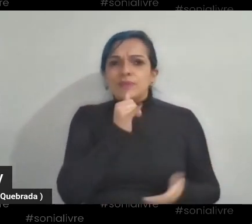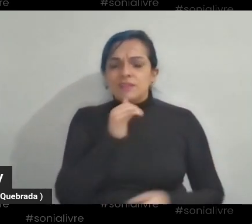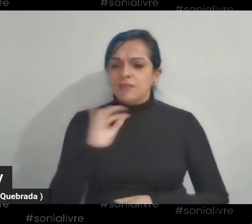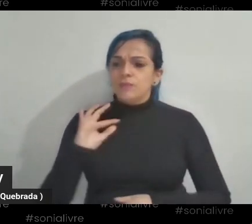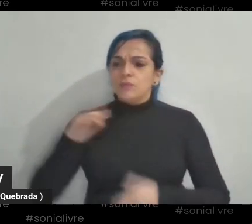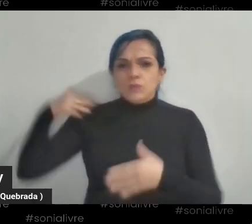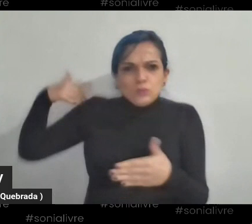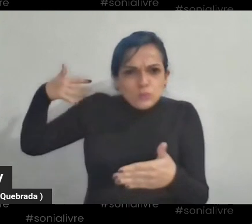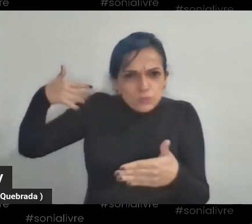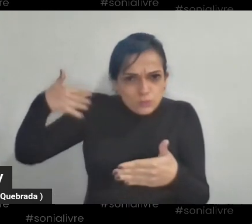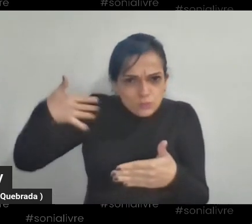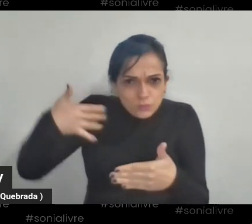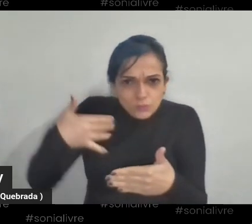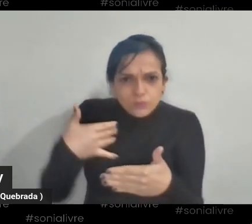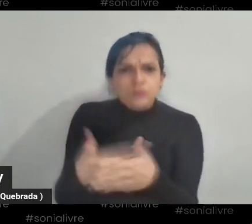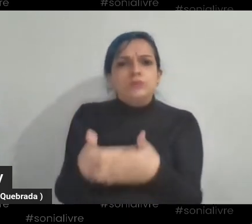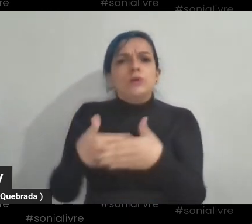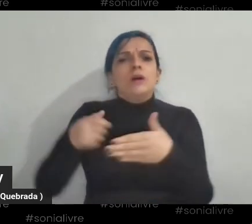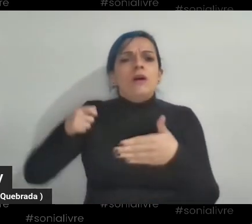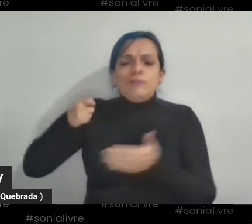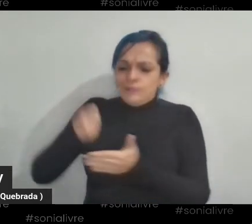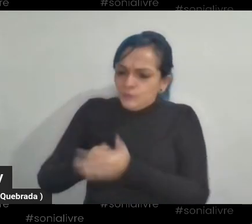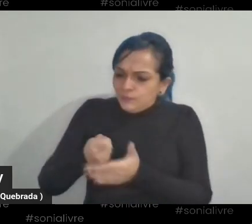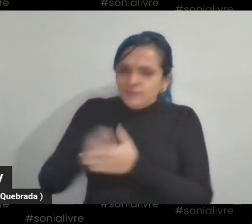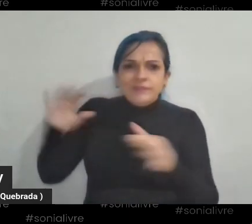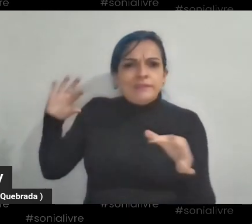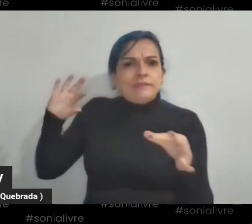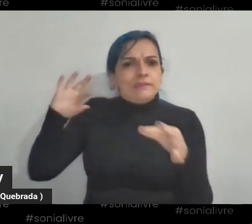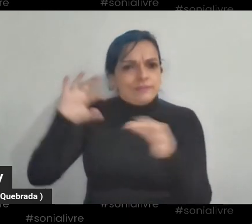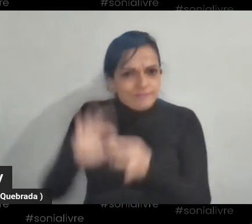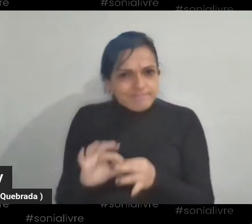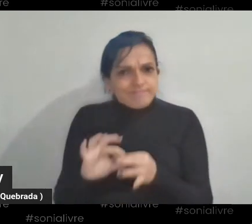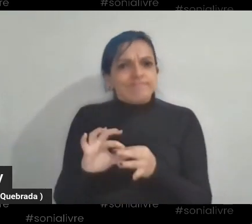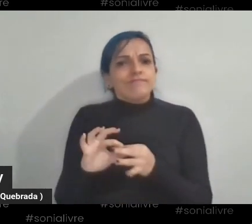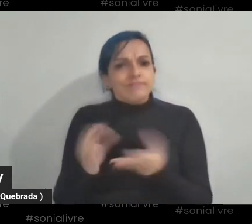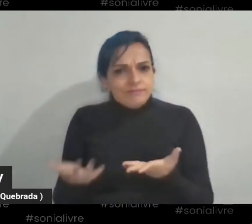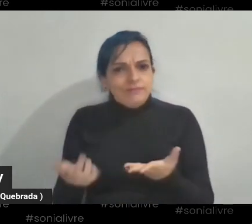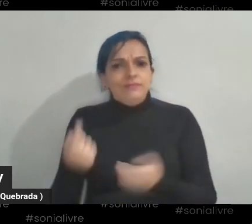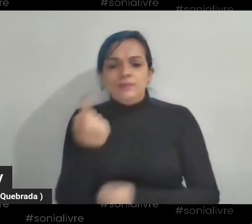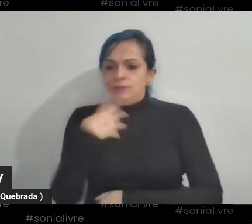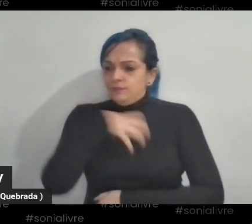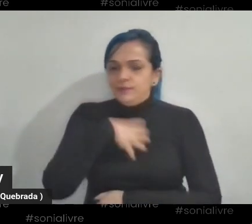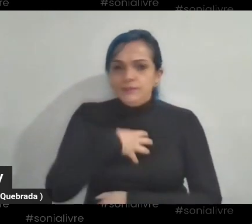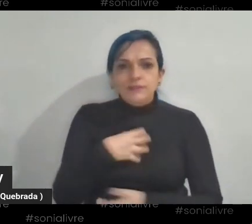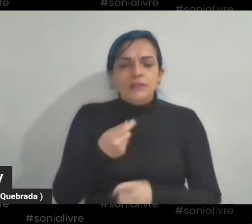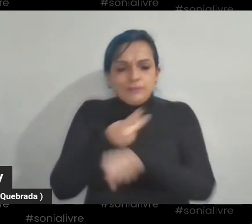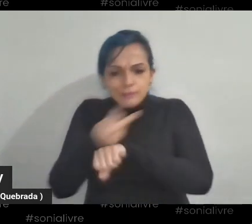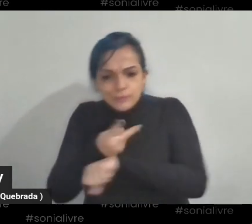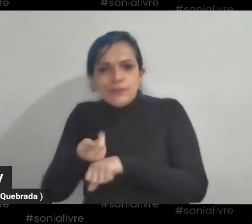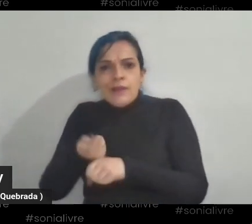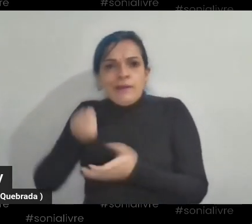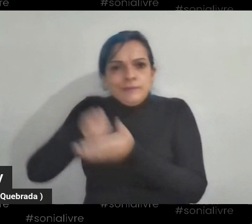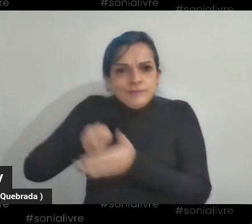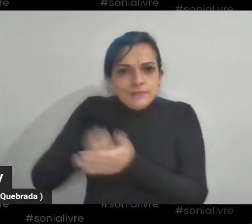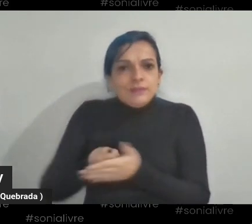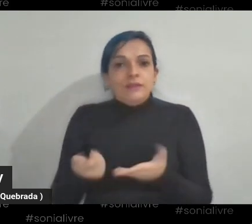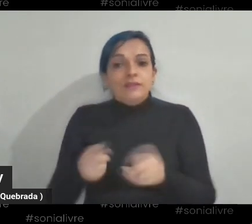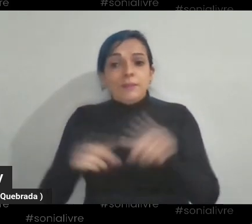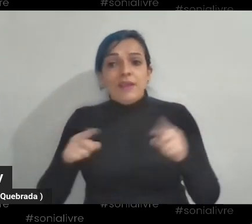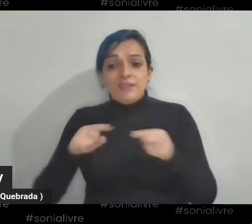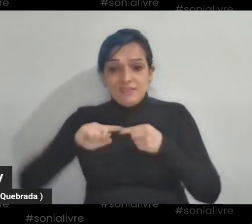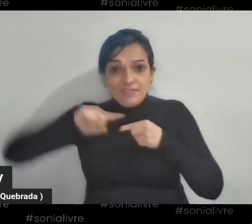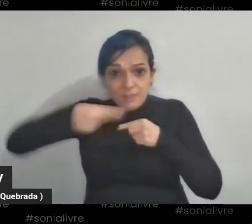trazido lá atrás, né? Tudo aquilo que já foi, de alguma forma, buscado, guerreado, o quanto isso se perde